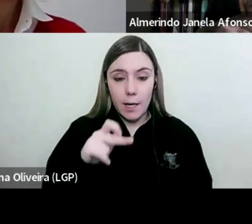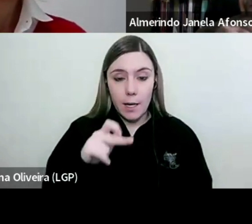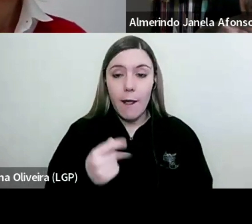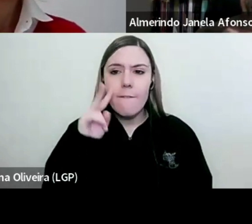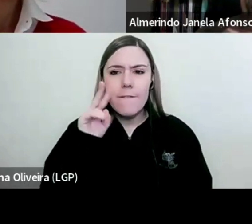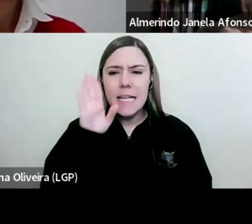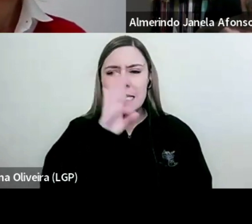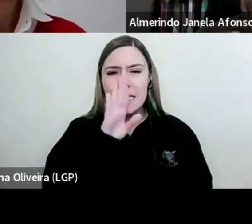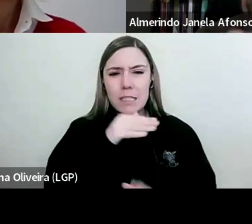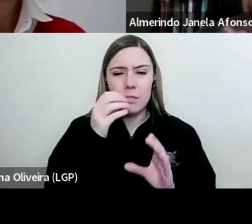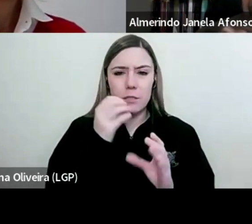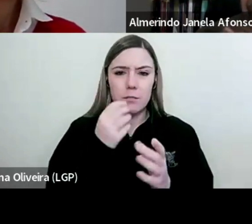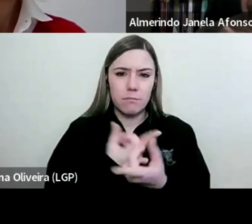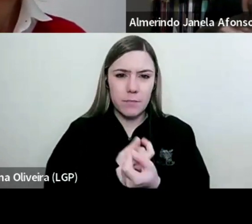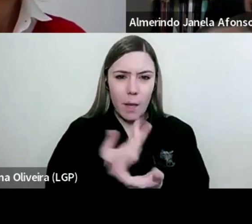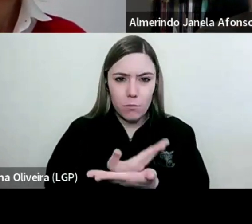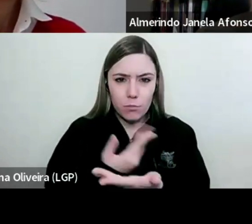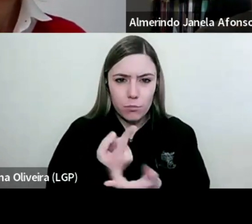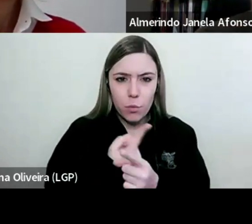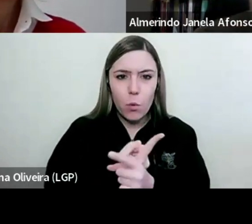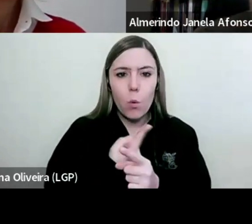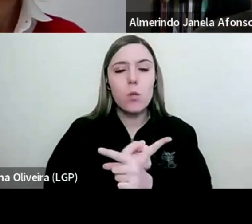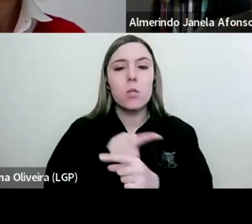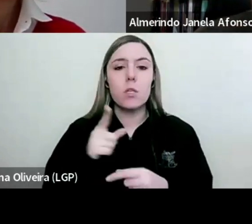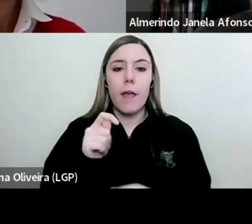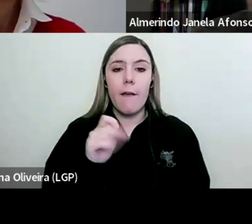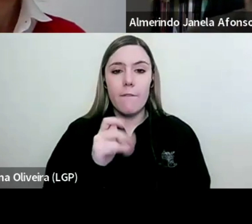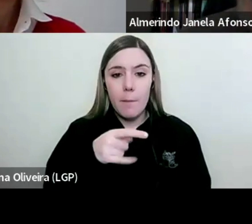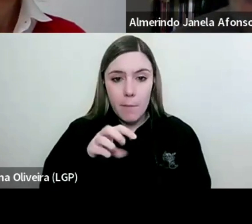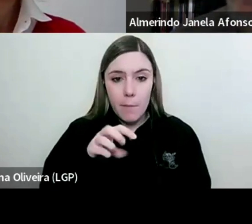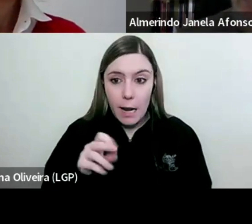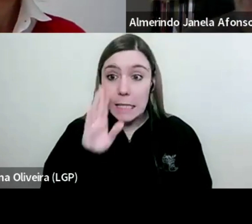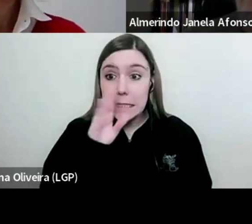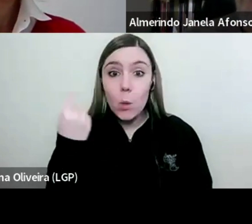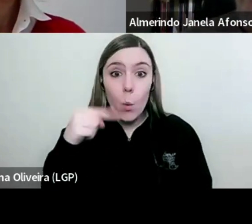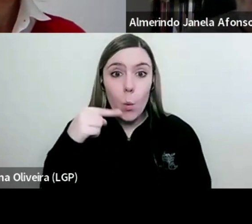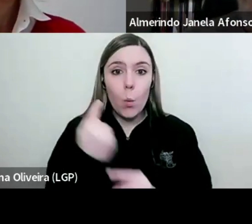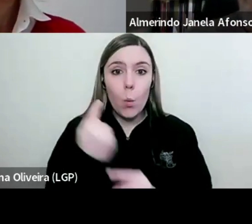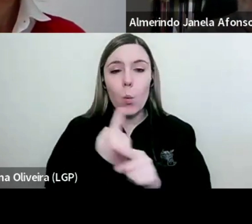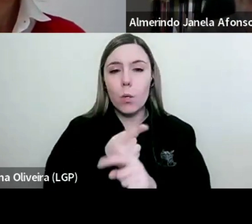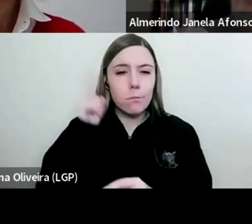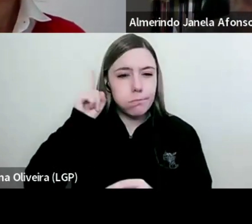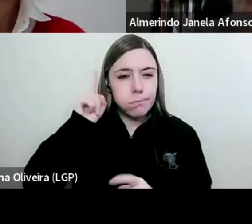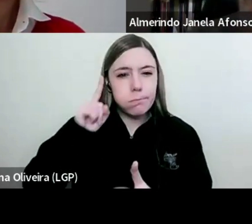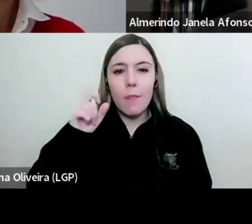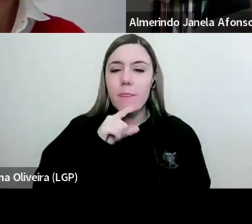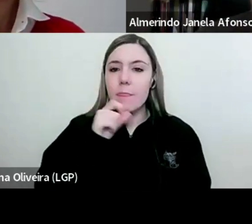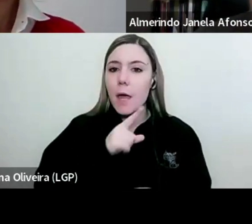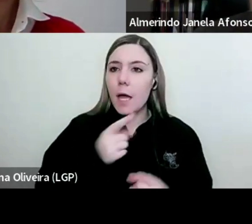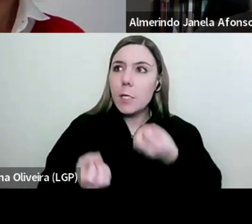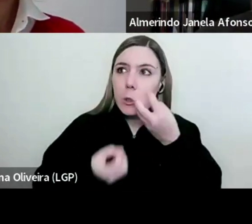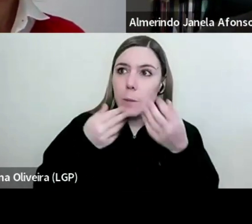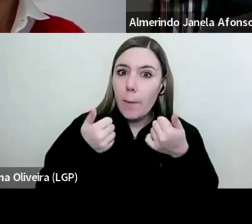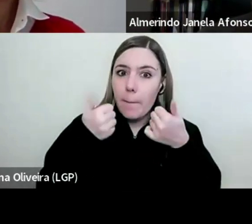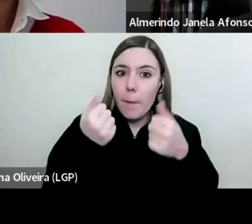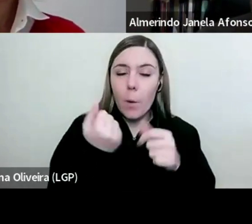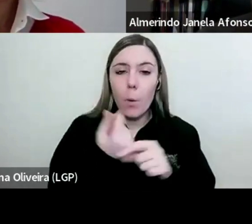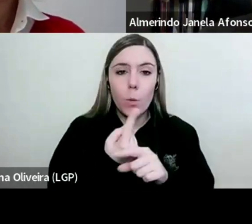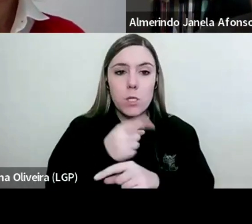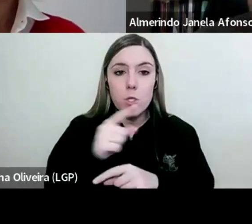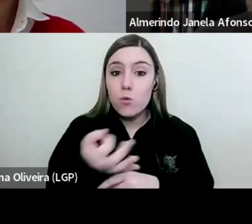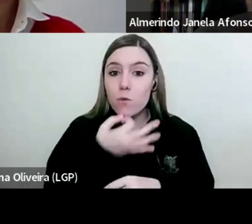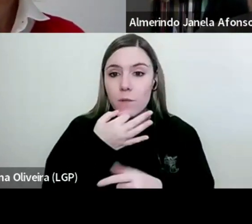não haverá por lá documentos importantes que possam ajudar a elucidar esta questão que eu estou aqui a levantar sobre o período